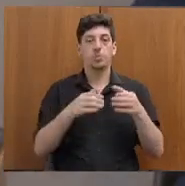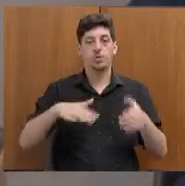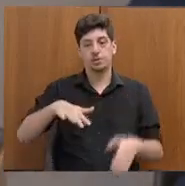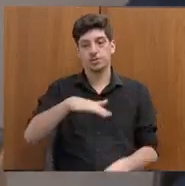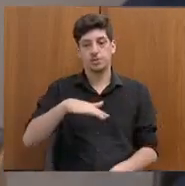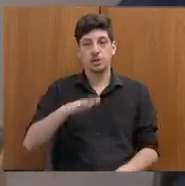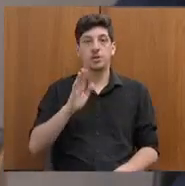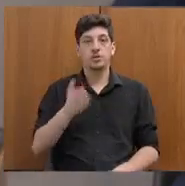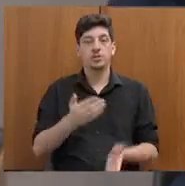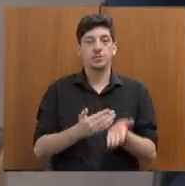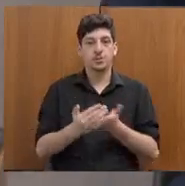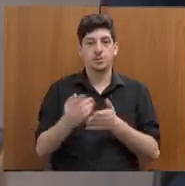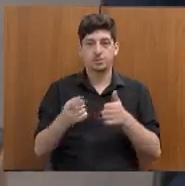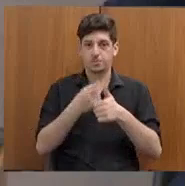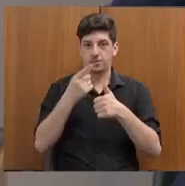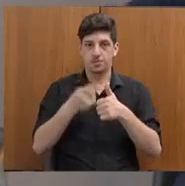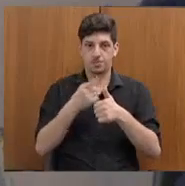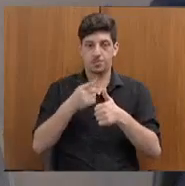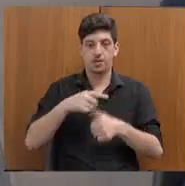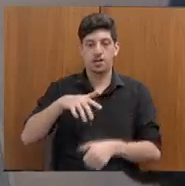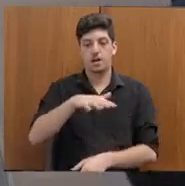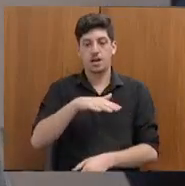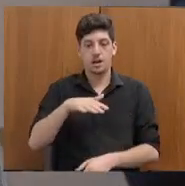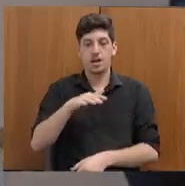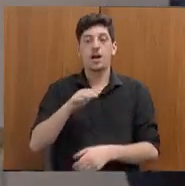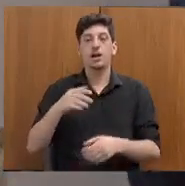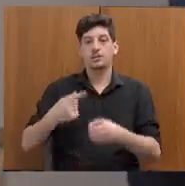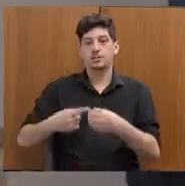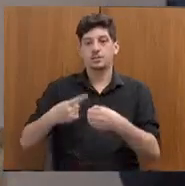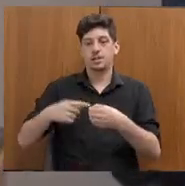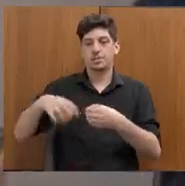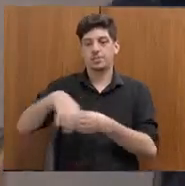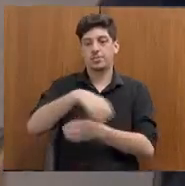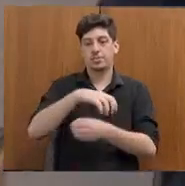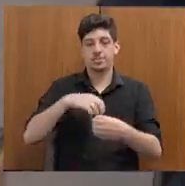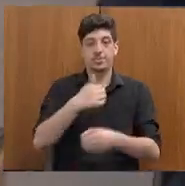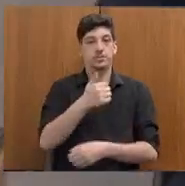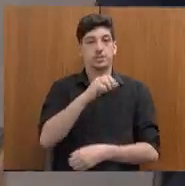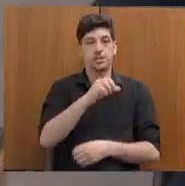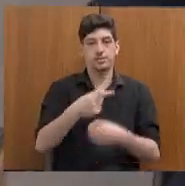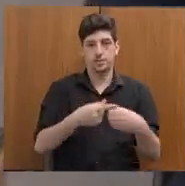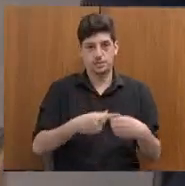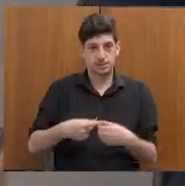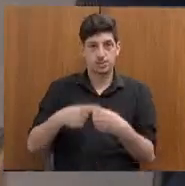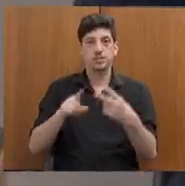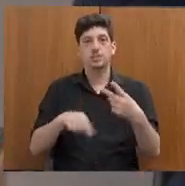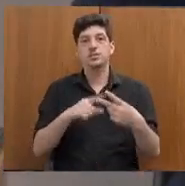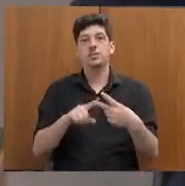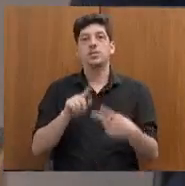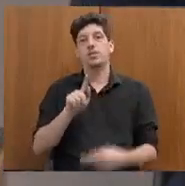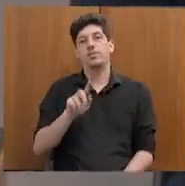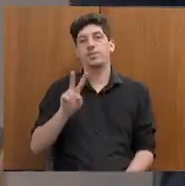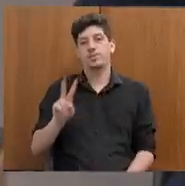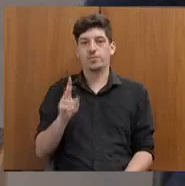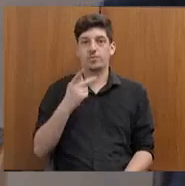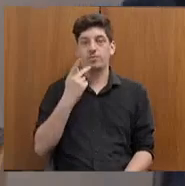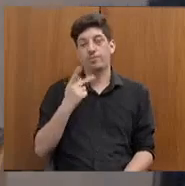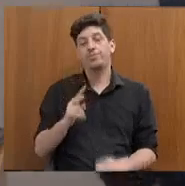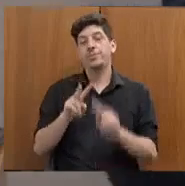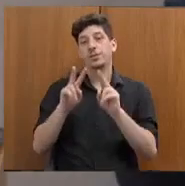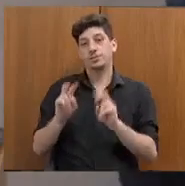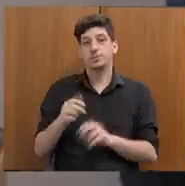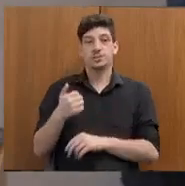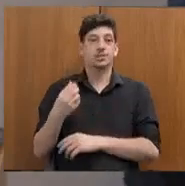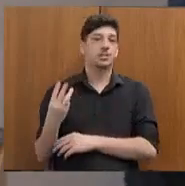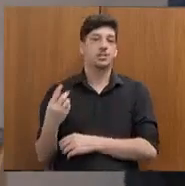fez uma primeira na região metropolitana envolvendo 19 municípios, uma segunda em Governador Valadares envolvendo 13 municípios,